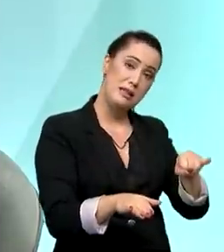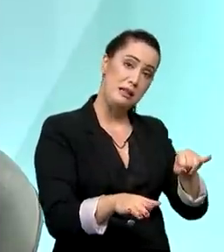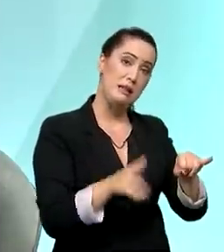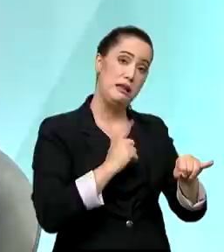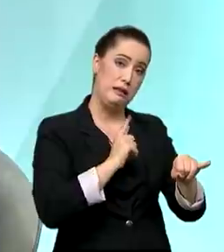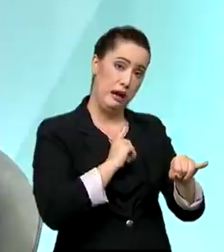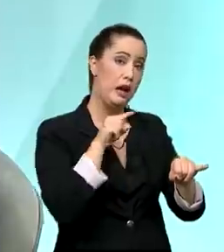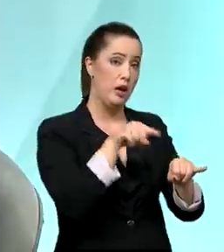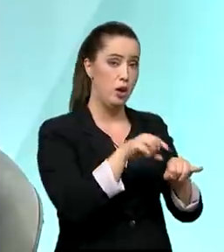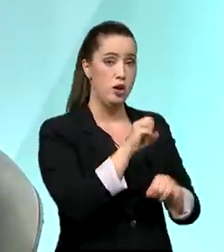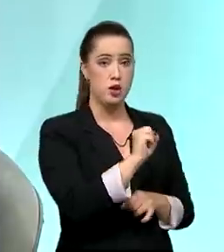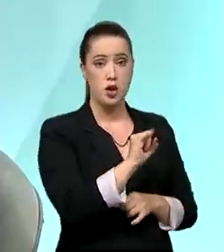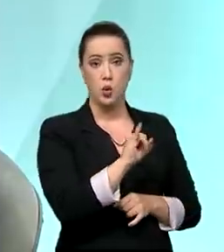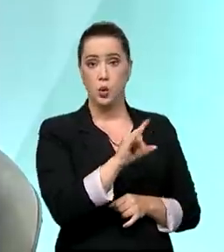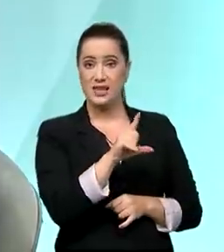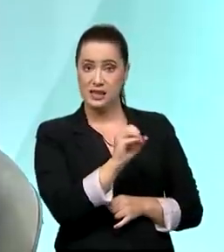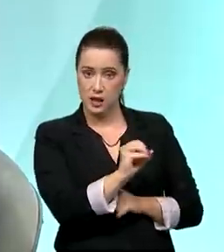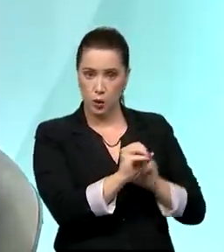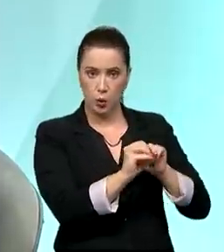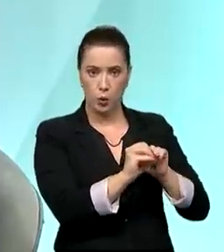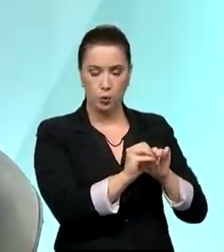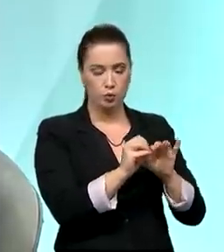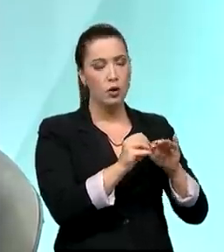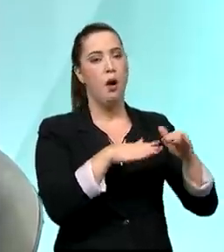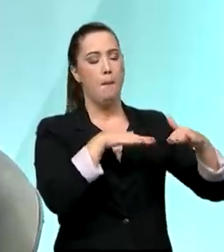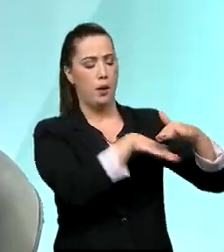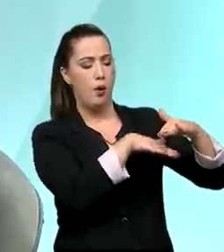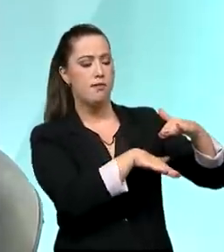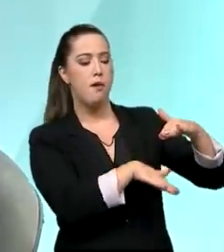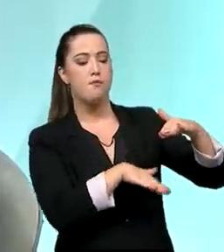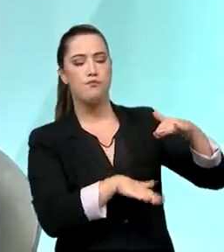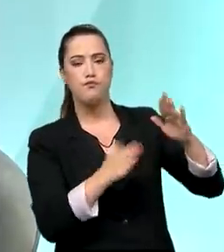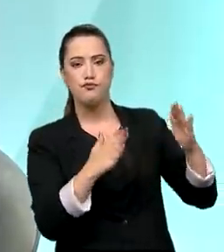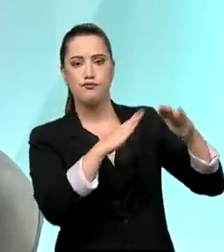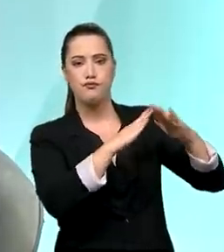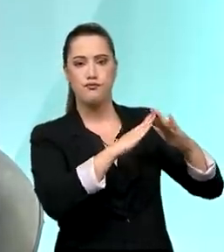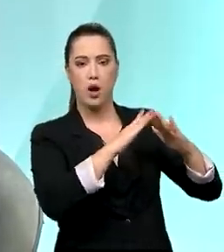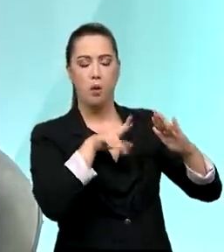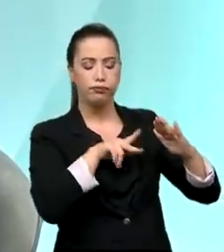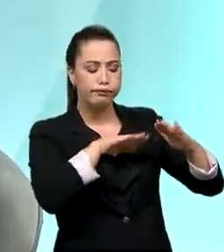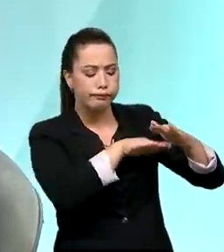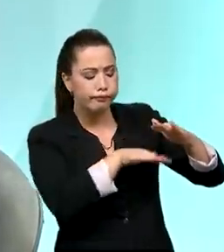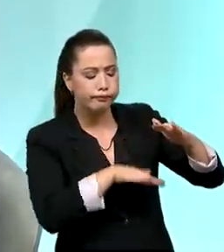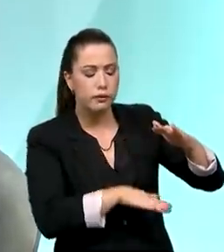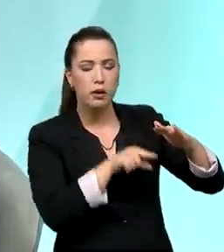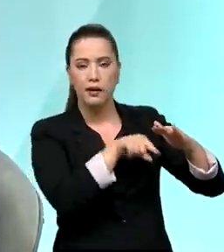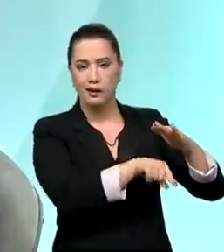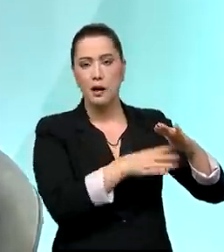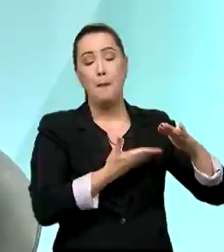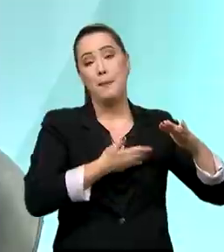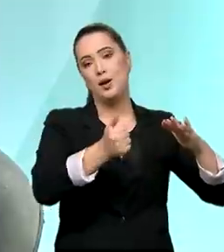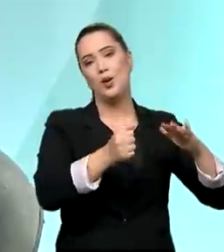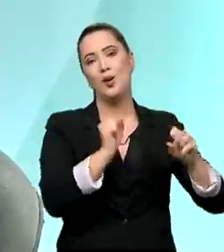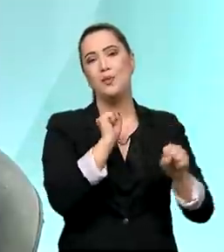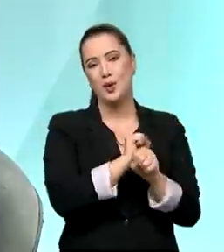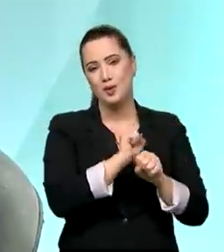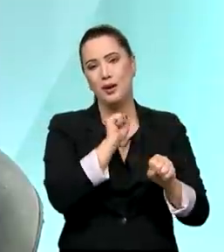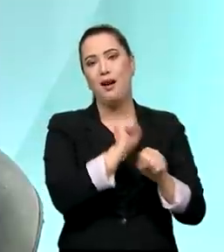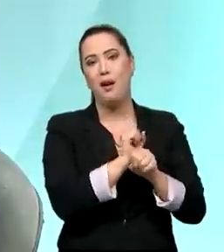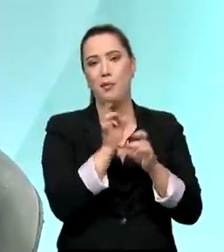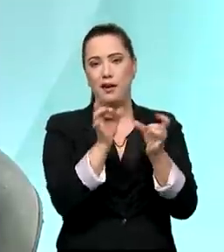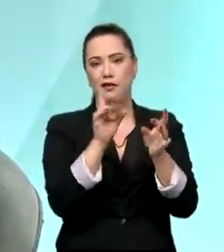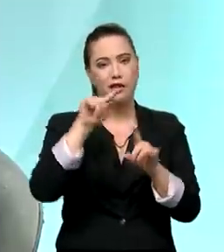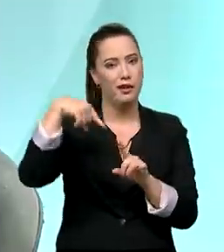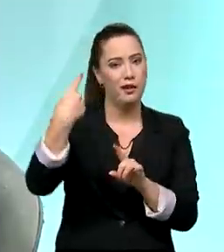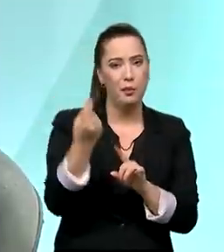pode vender de acordo com o preço. Isso normaliza. Além disso, ajuda nas estradas, porque você não tem aquela